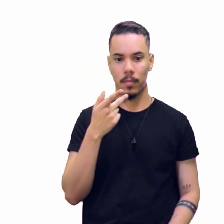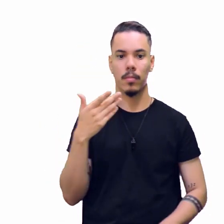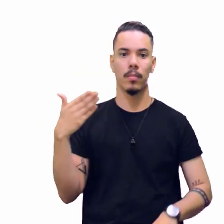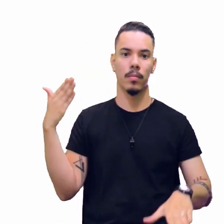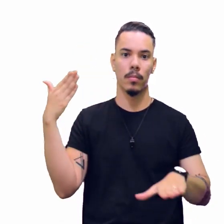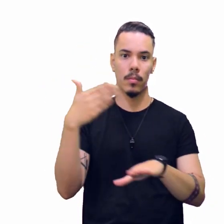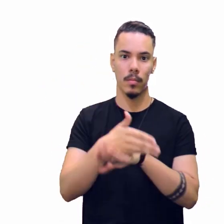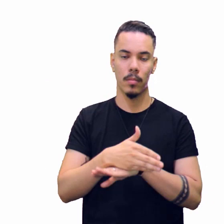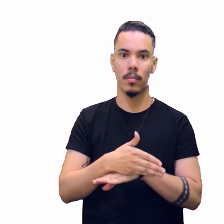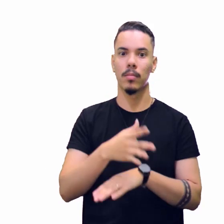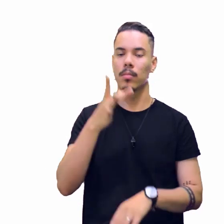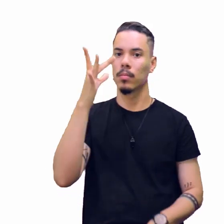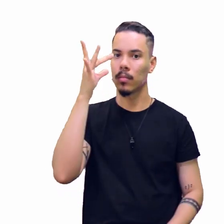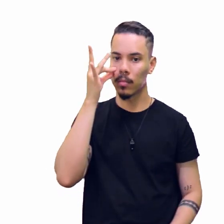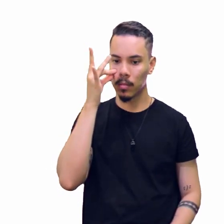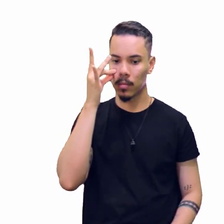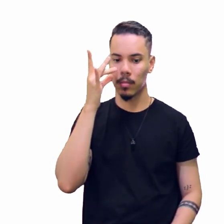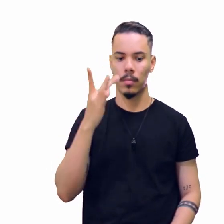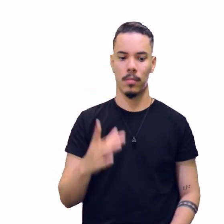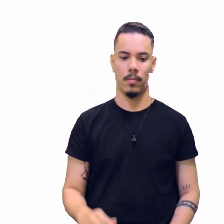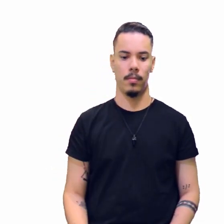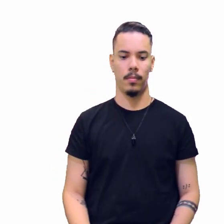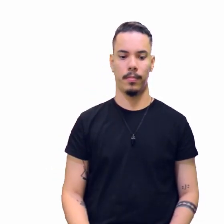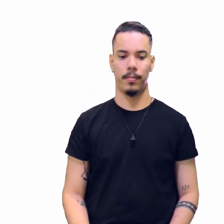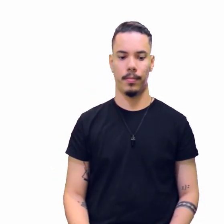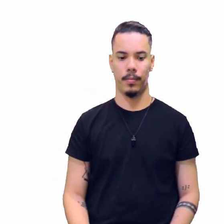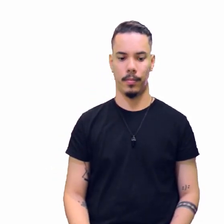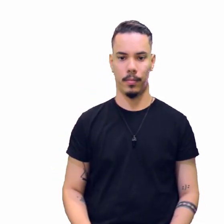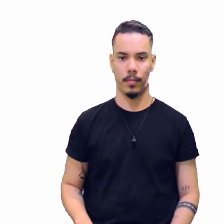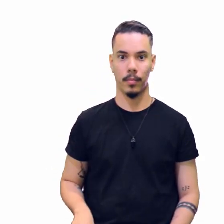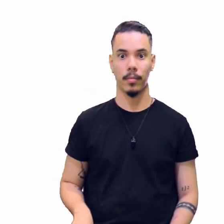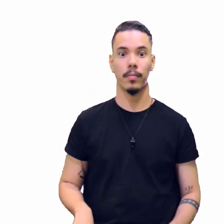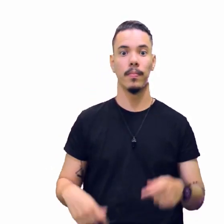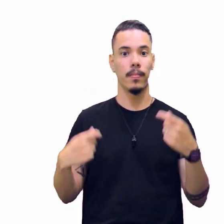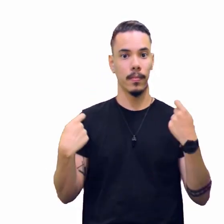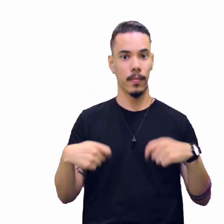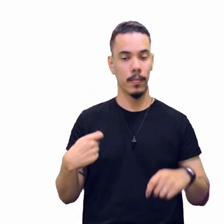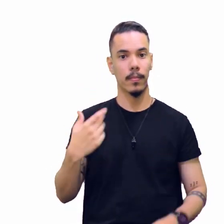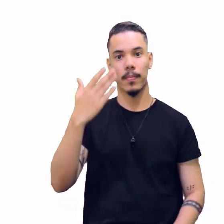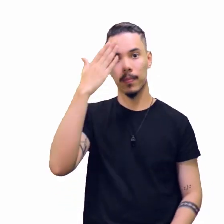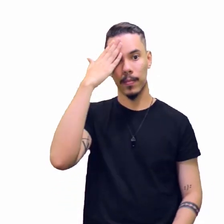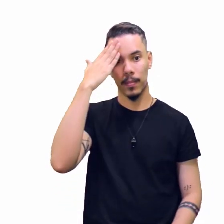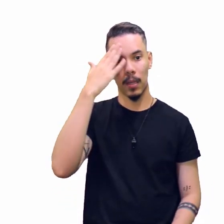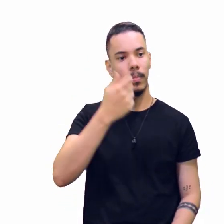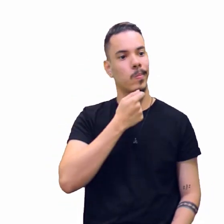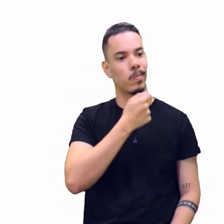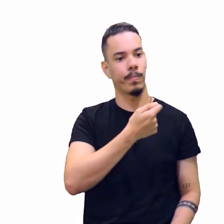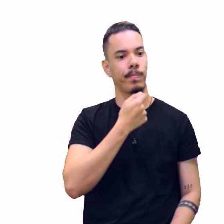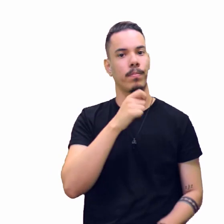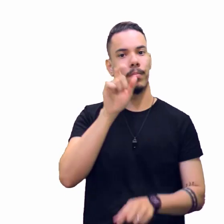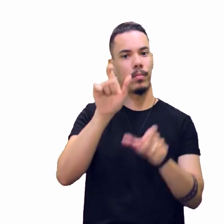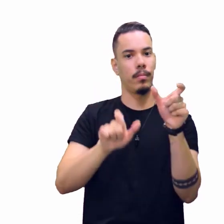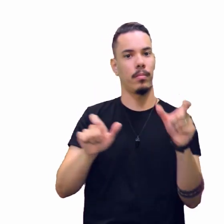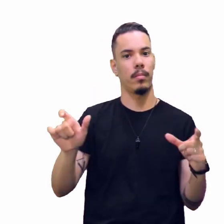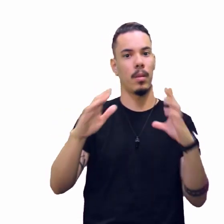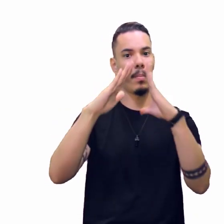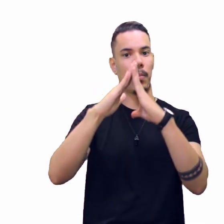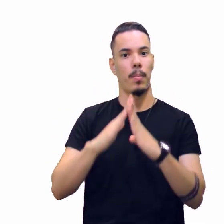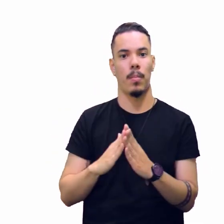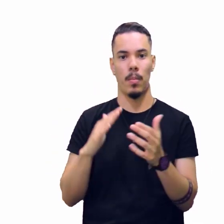e a campo, tá certo? E vai fazendo questionamento, Entrevistando as pessoas que moram próximo.